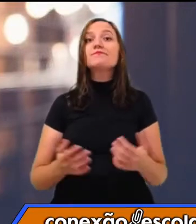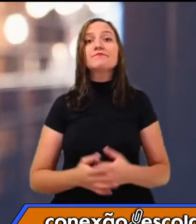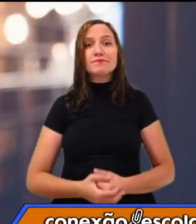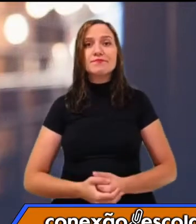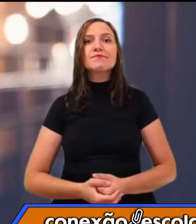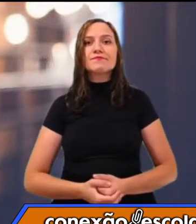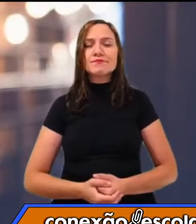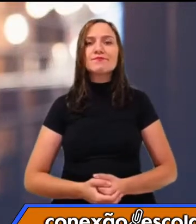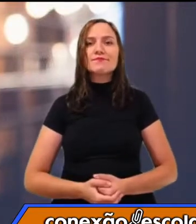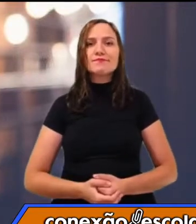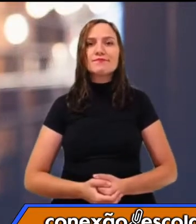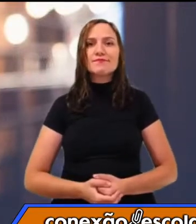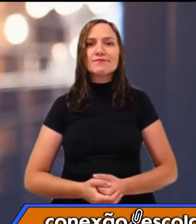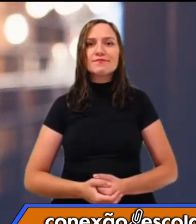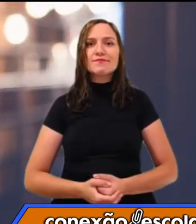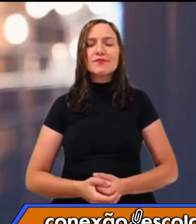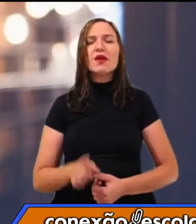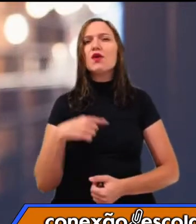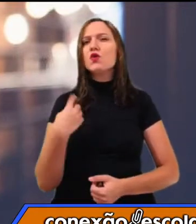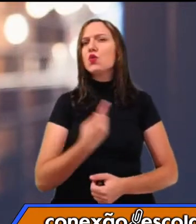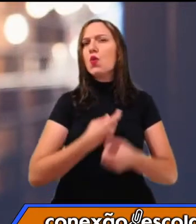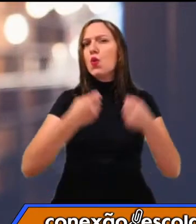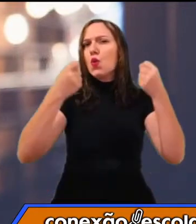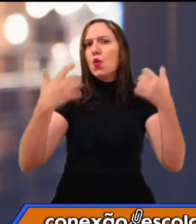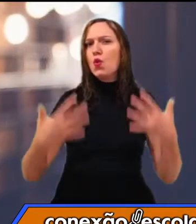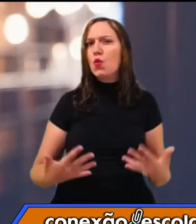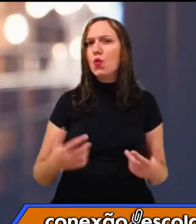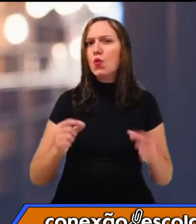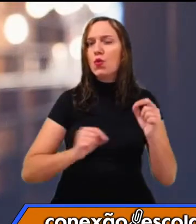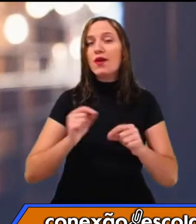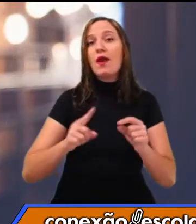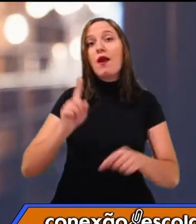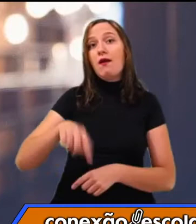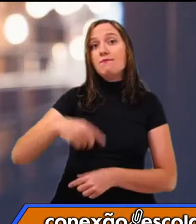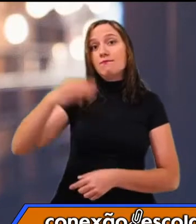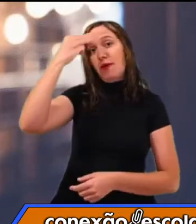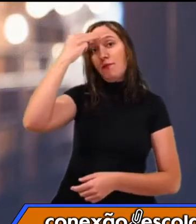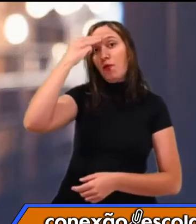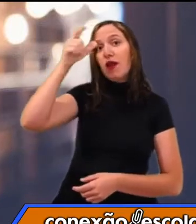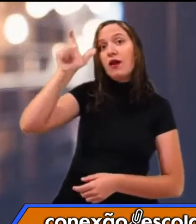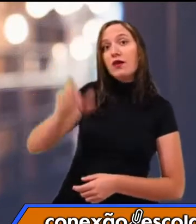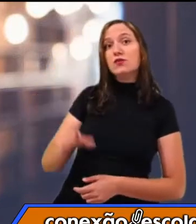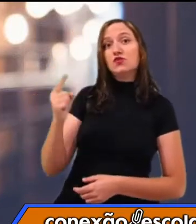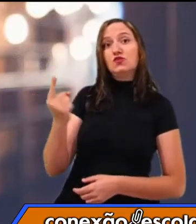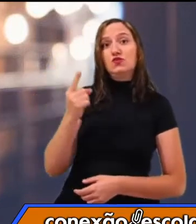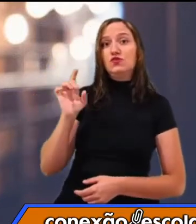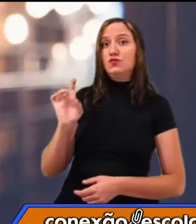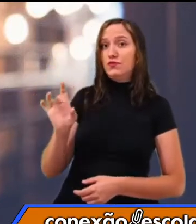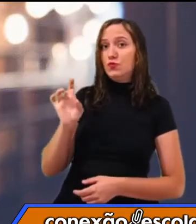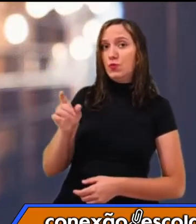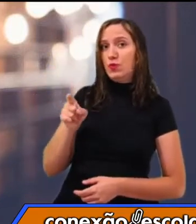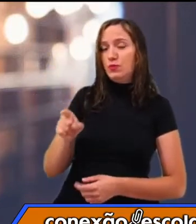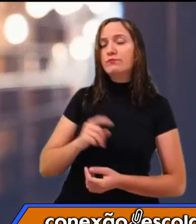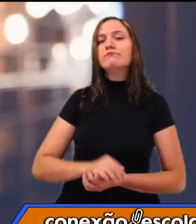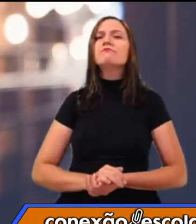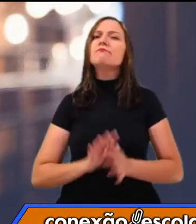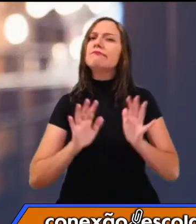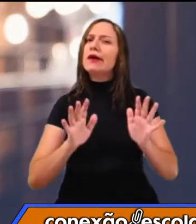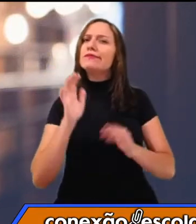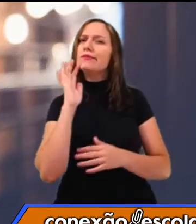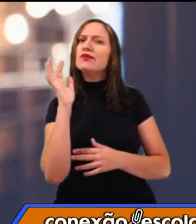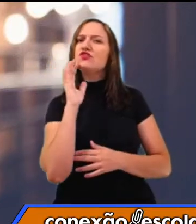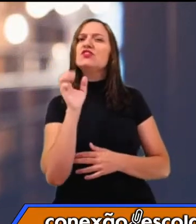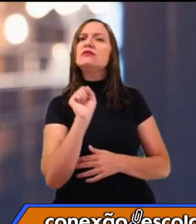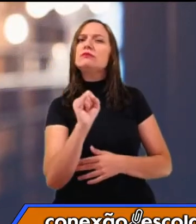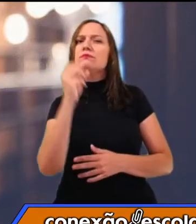Bom, isso para a gente falar sobre a memória individual, né? Agora, vamos pensar um pouco sobre a